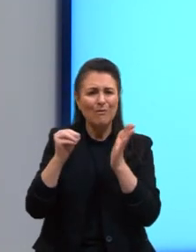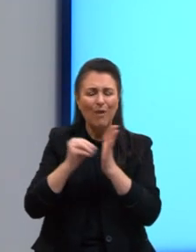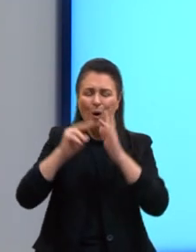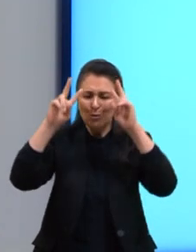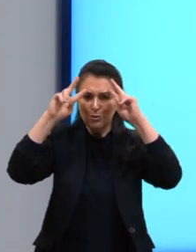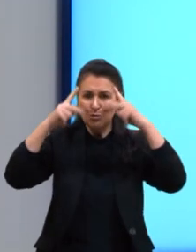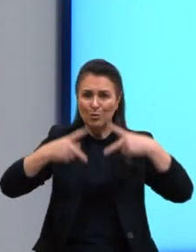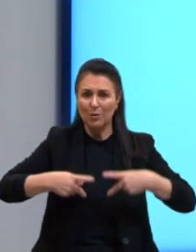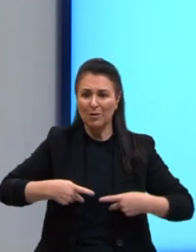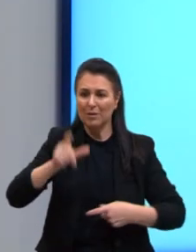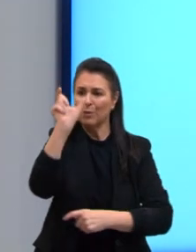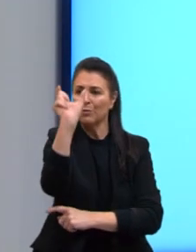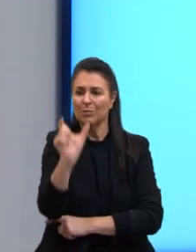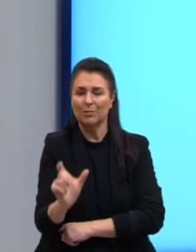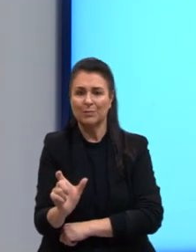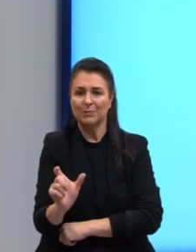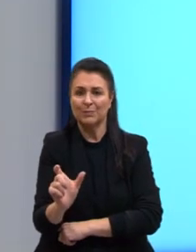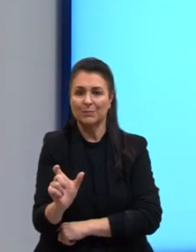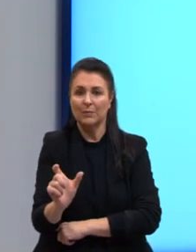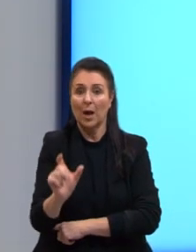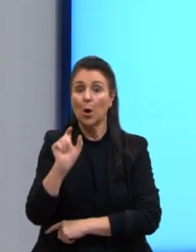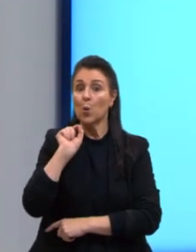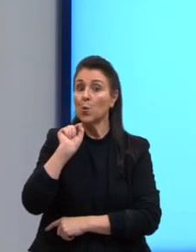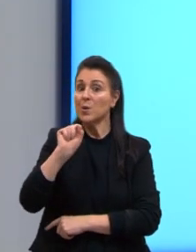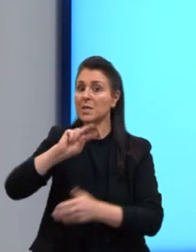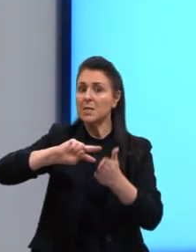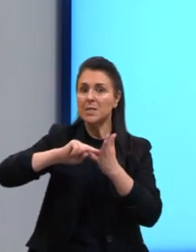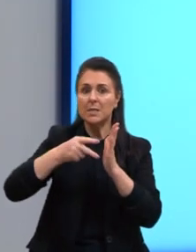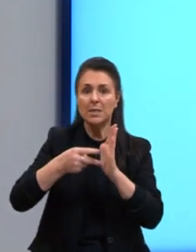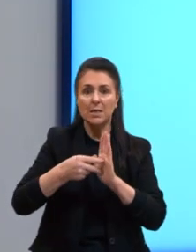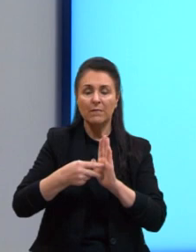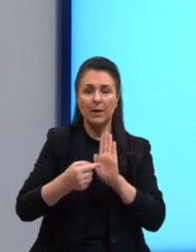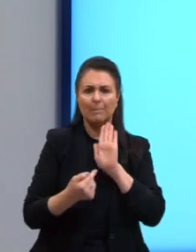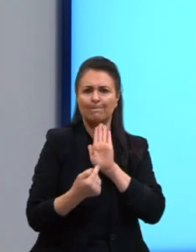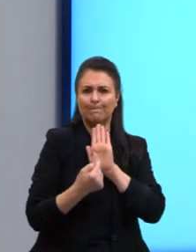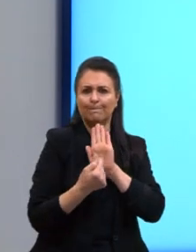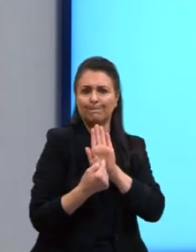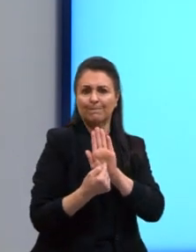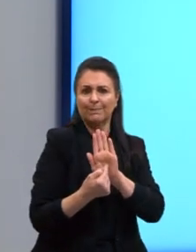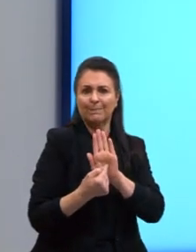indivíduo. O que significa evidenciar?